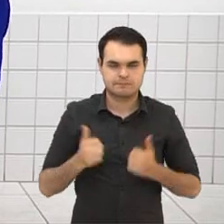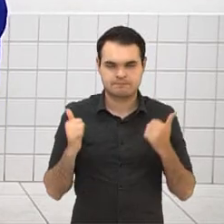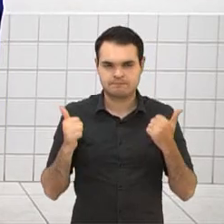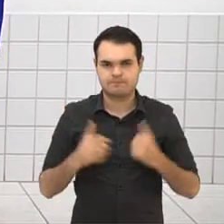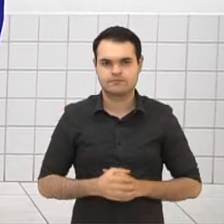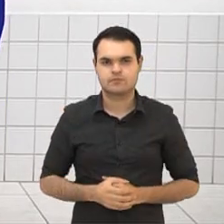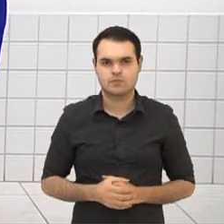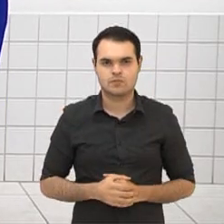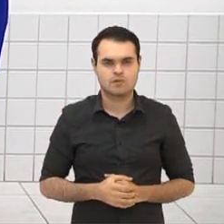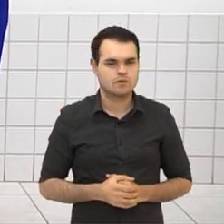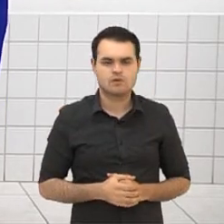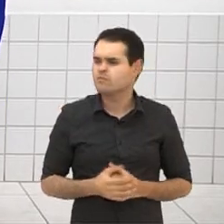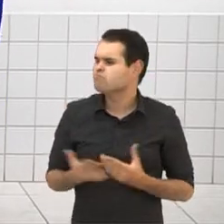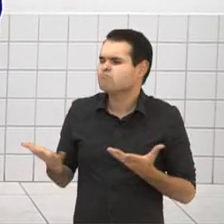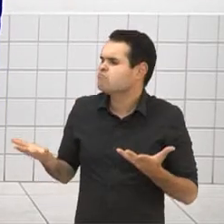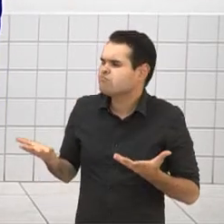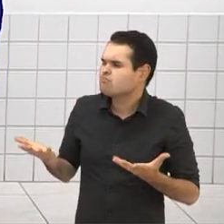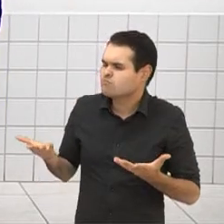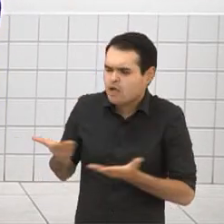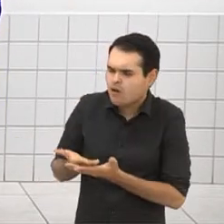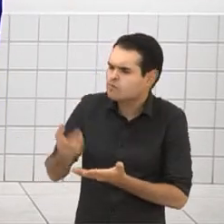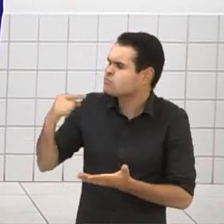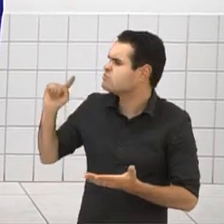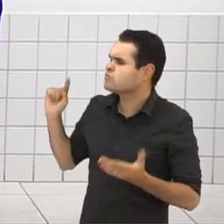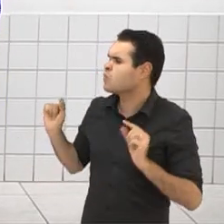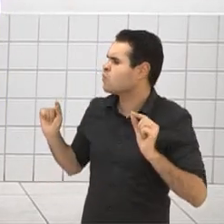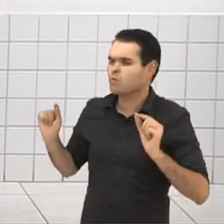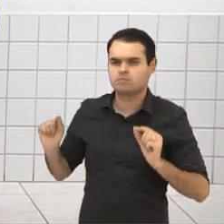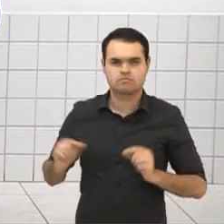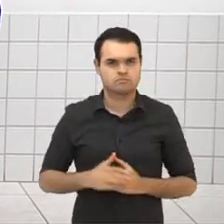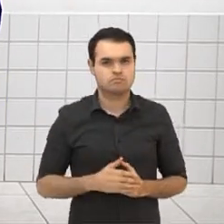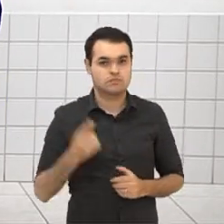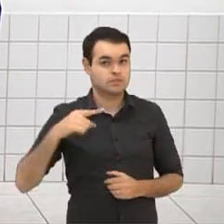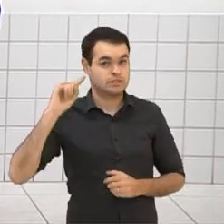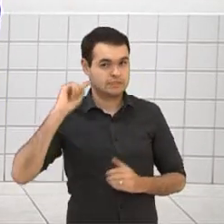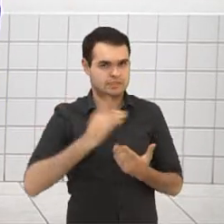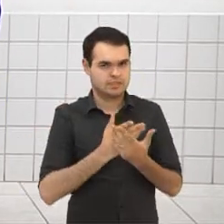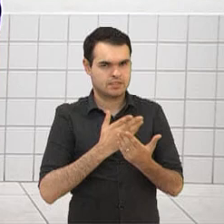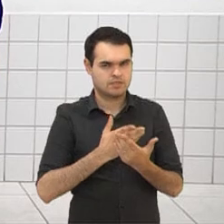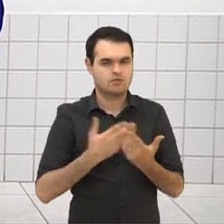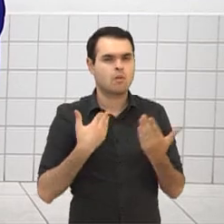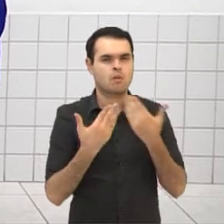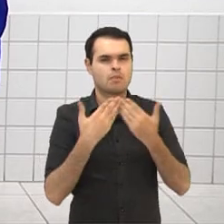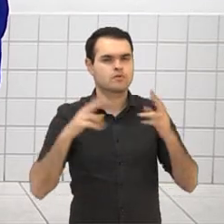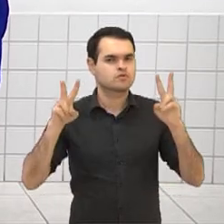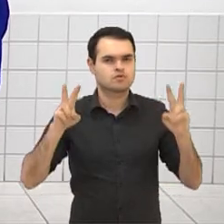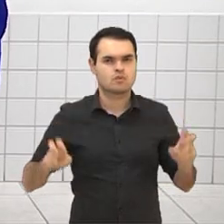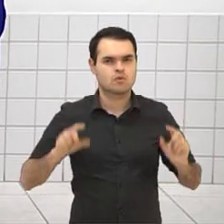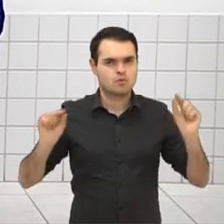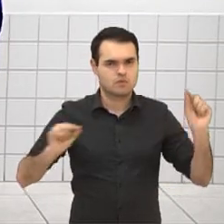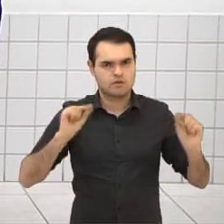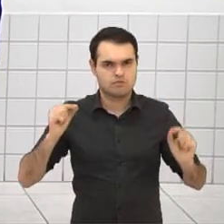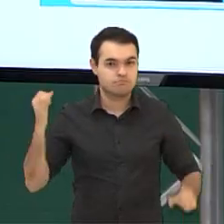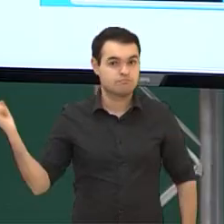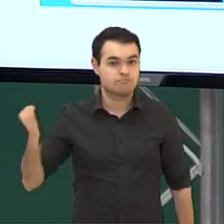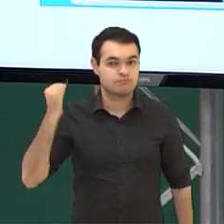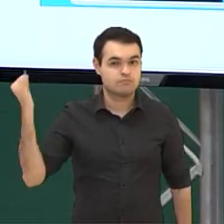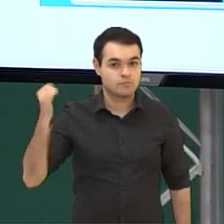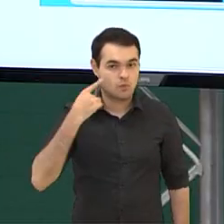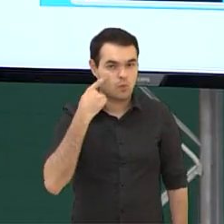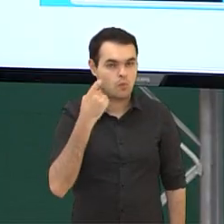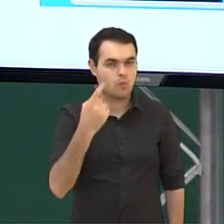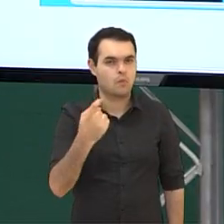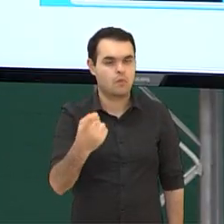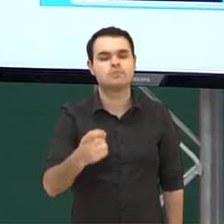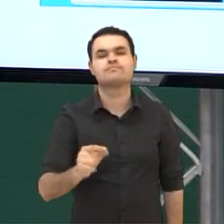what happened last class? O que vocês viram na aula passada, professor? Well, last class, we talked about something very interesting. Nós conversamos sobre algo